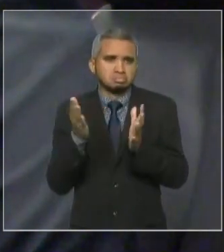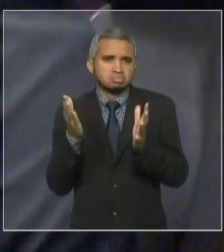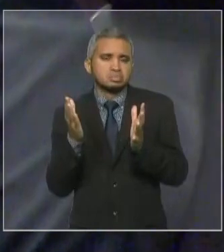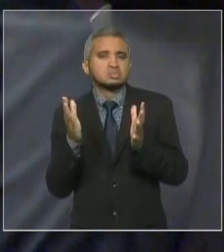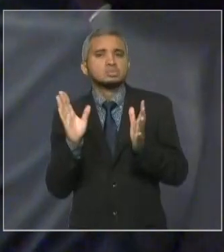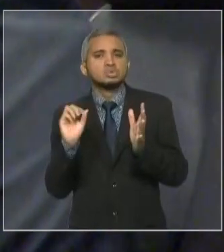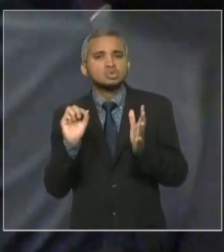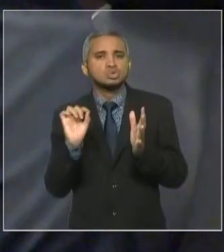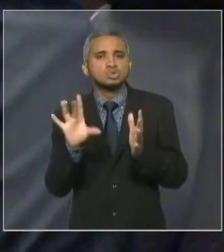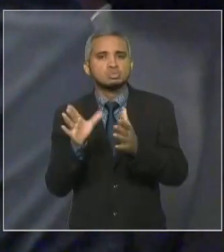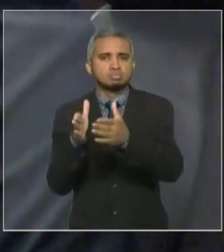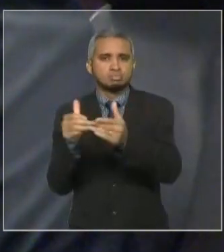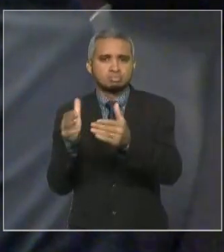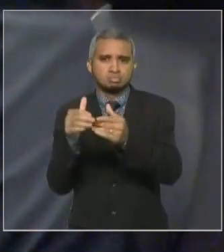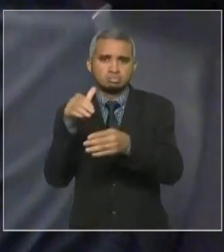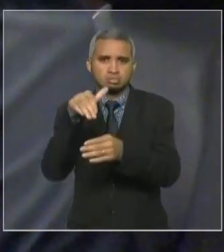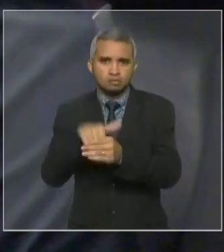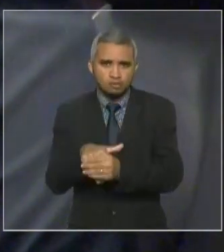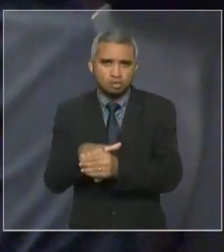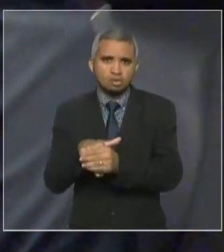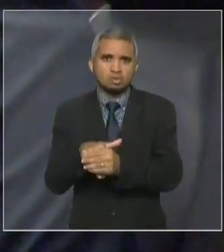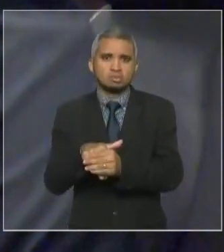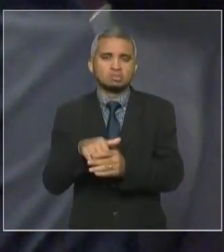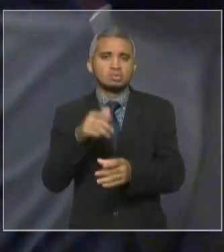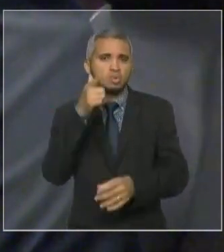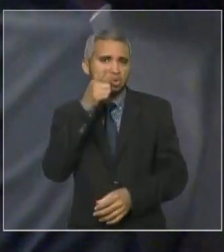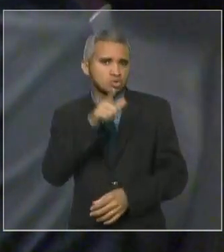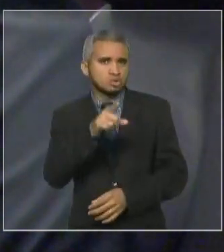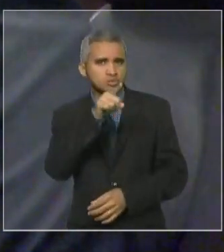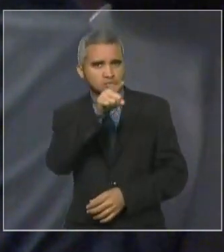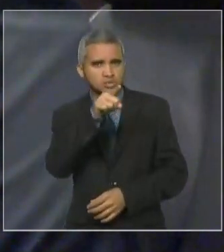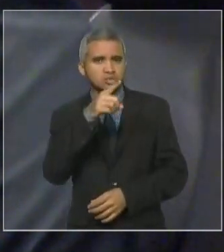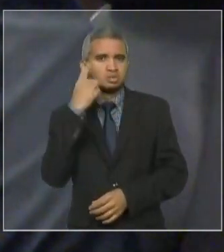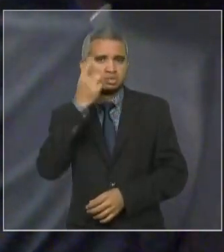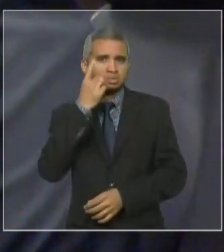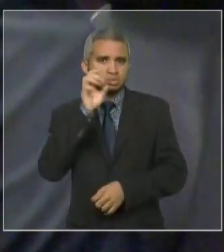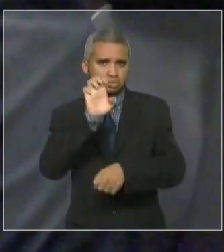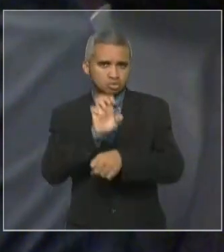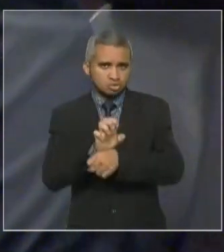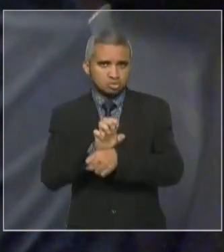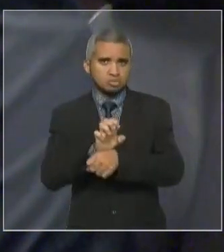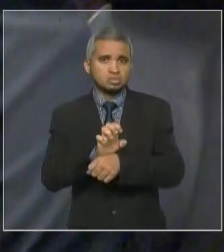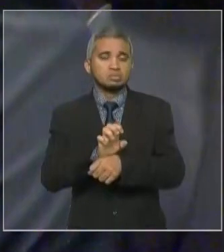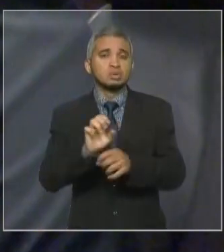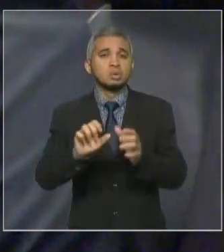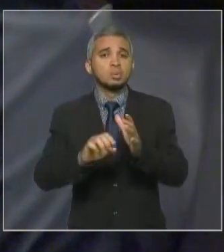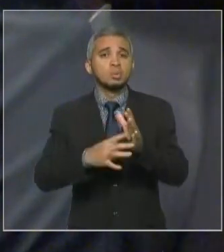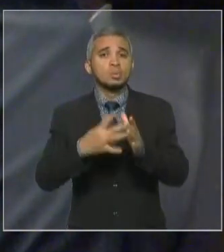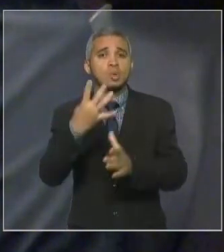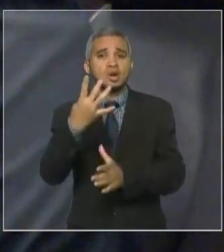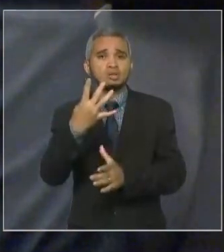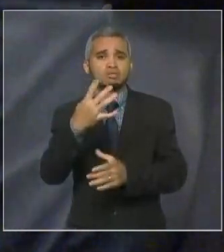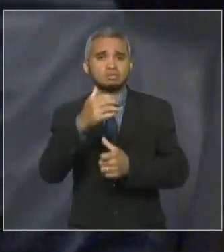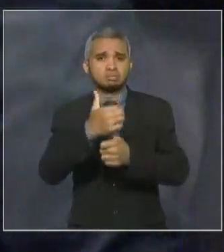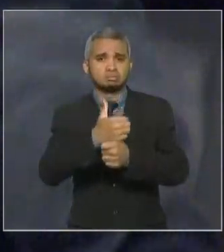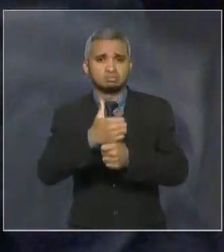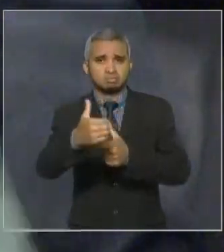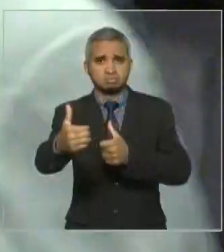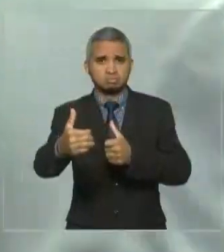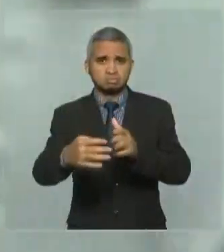correndo atrás de renovar mais uma vez o seu mandato, o quarto mandato como deputado estadual, mostrando tanta liderança política que você é.